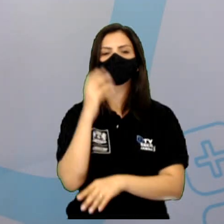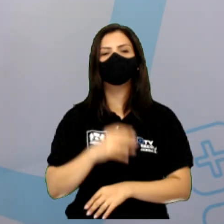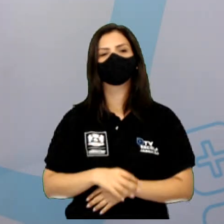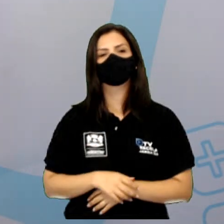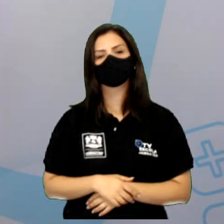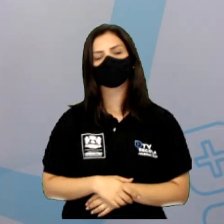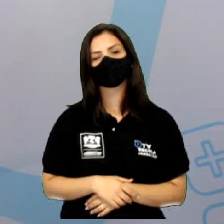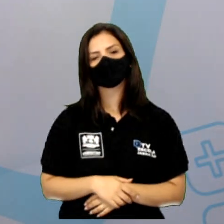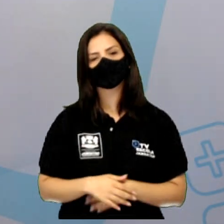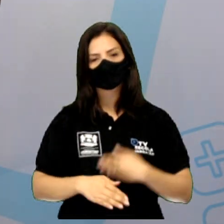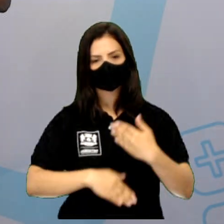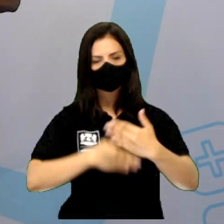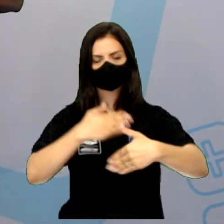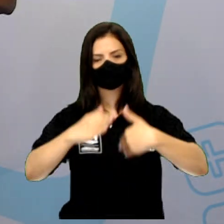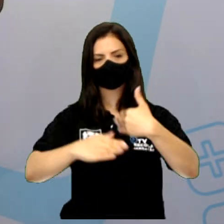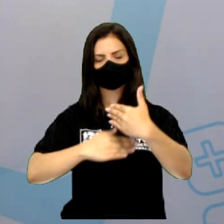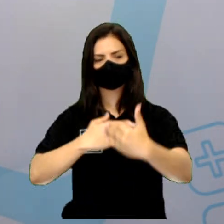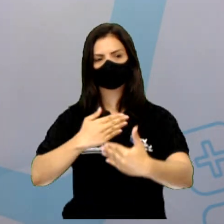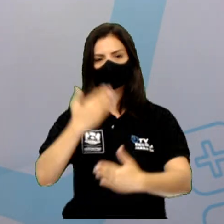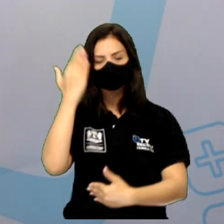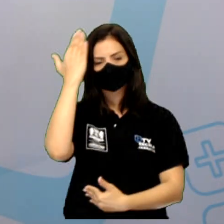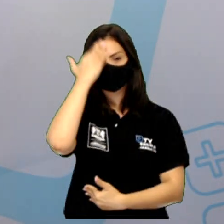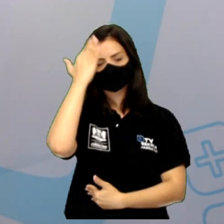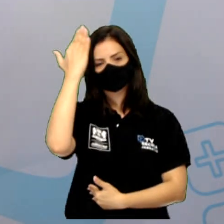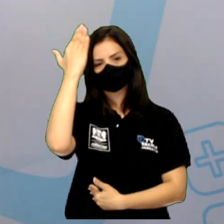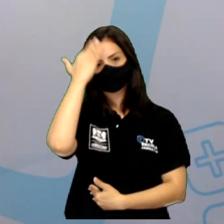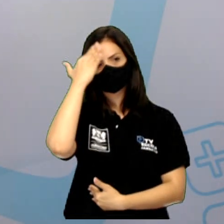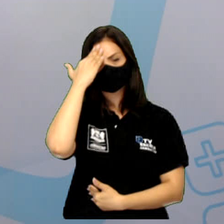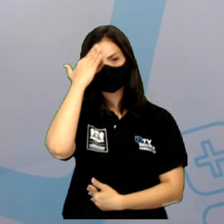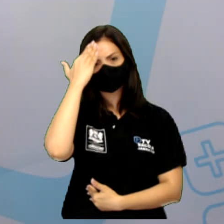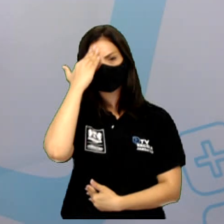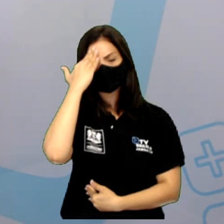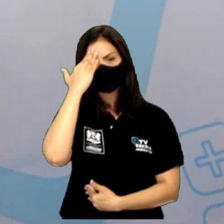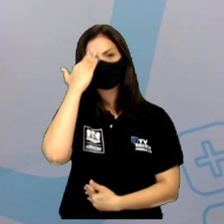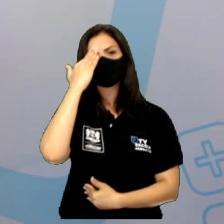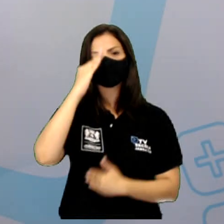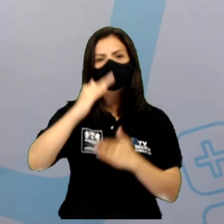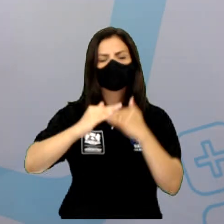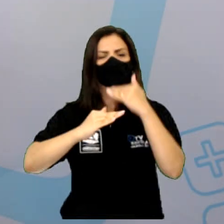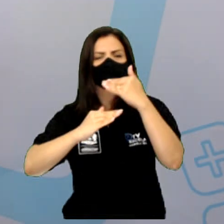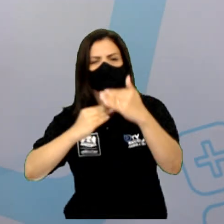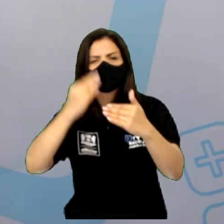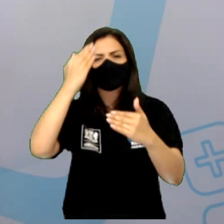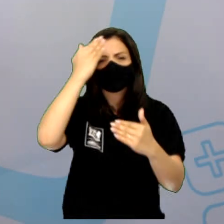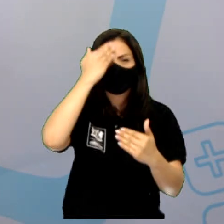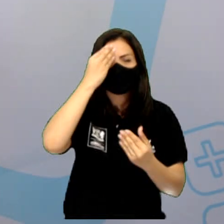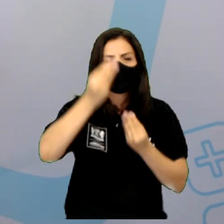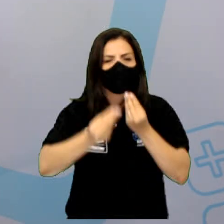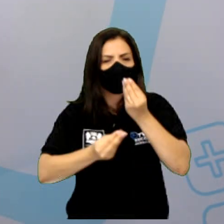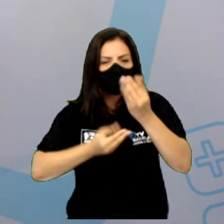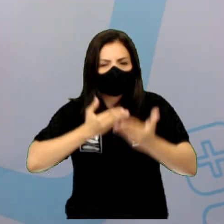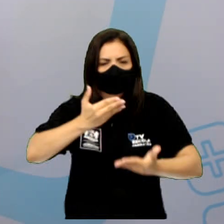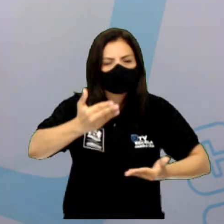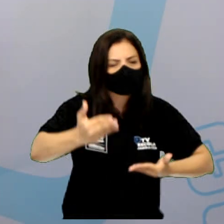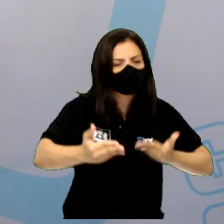Vamos prosseguir para entendermos cada vez mais as relações alimentares. As plantas